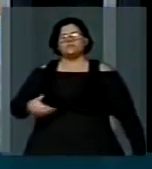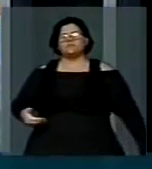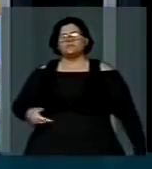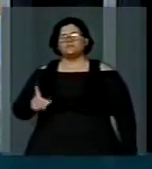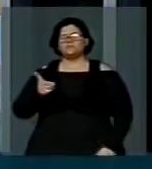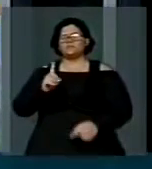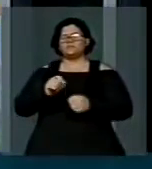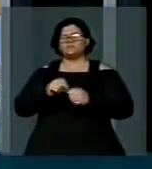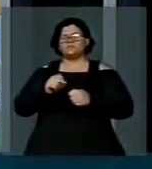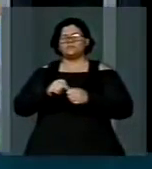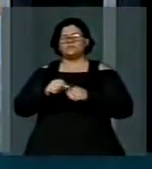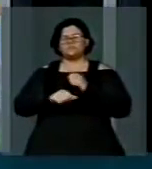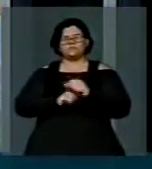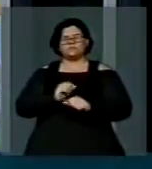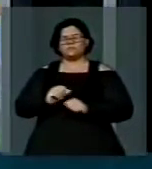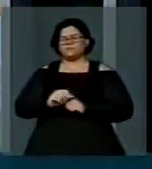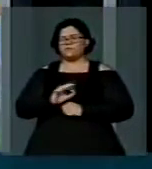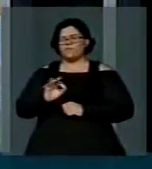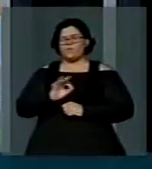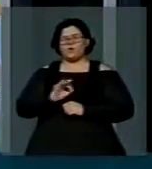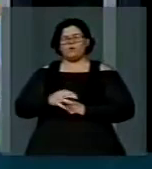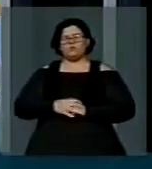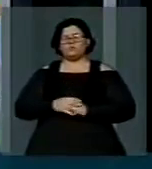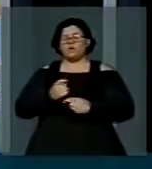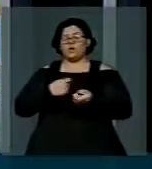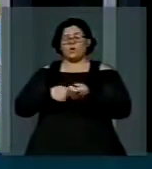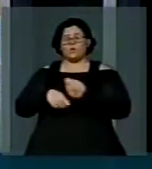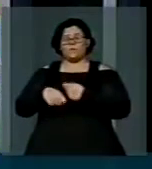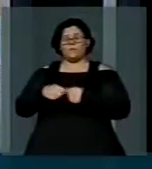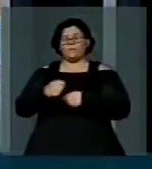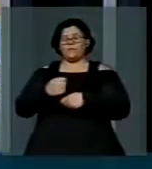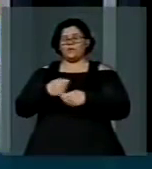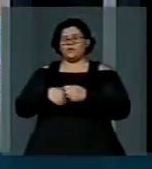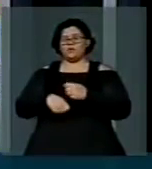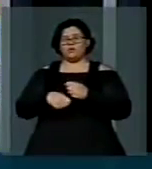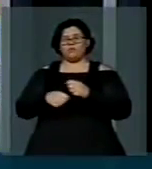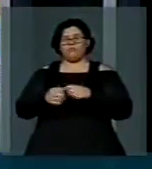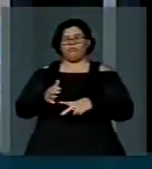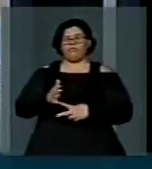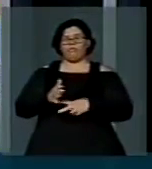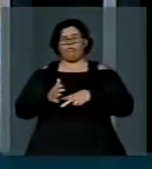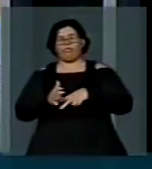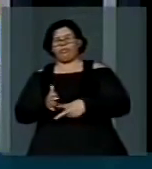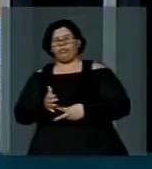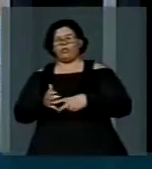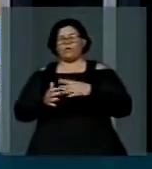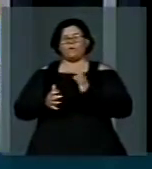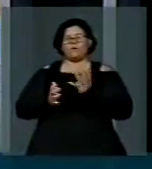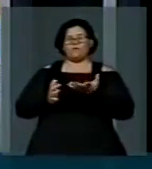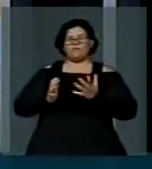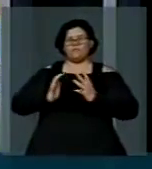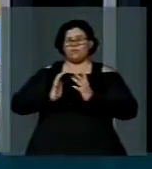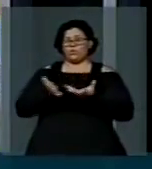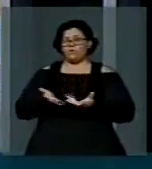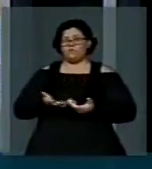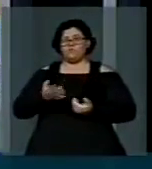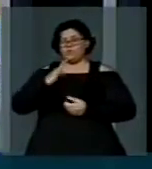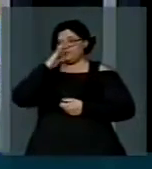fez reformas. A economia está tropeçando. Os principais